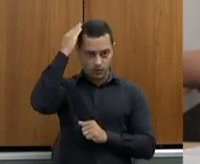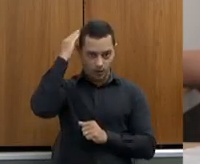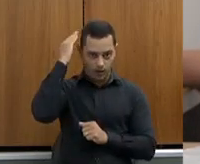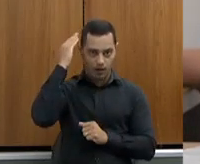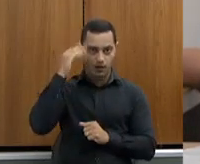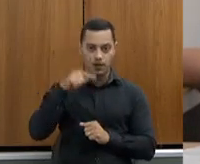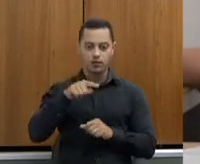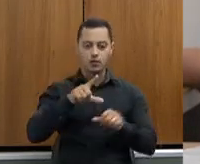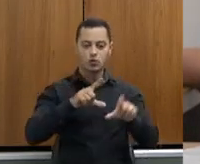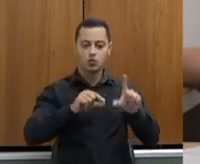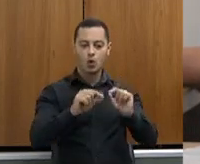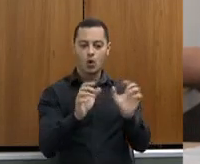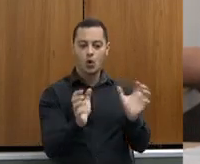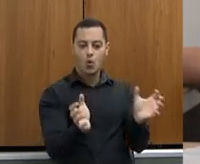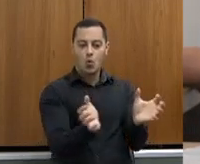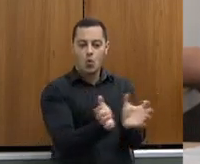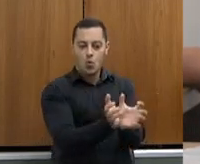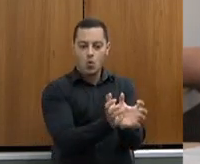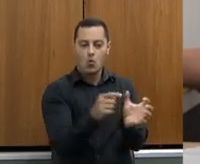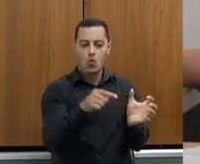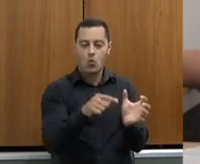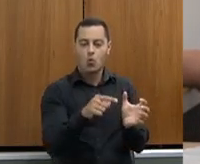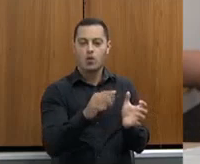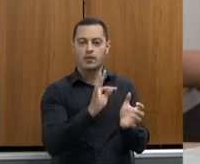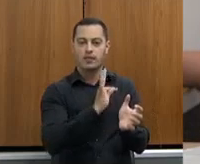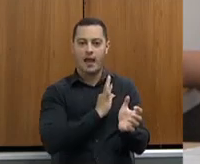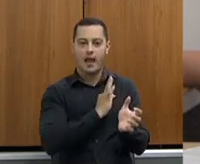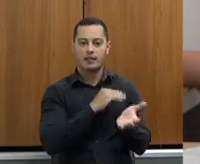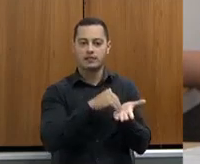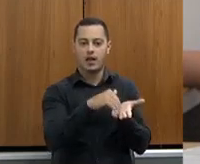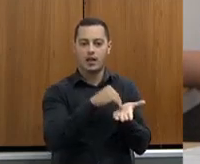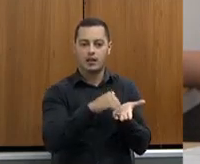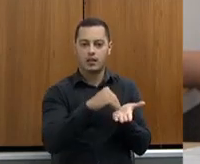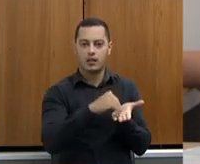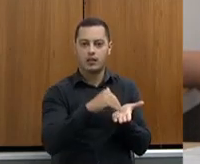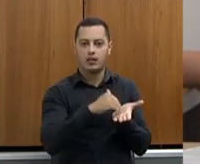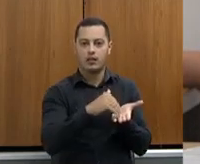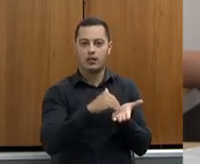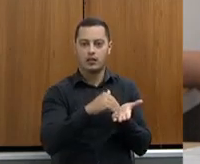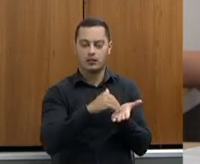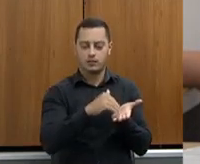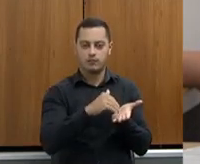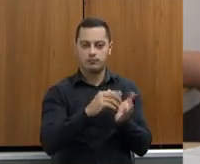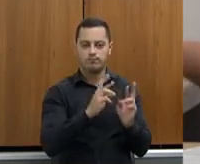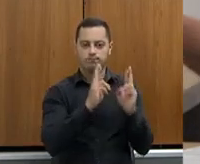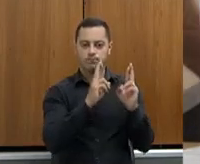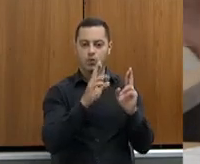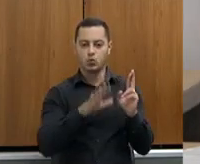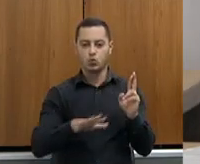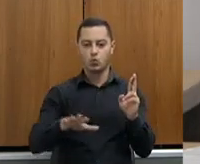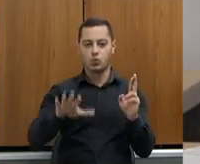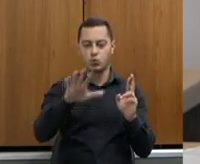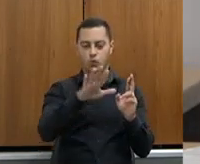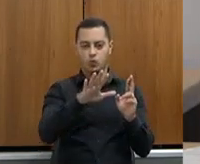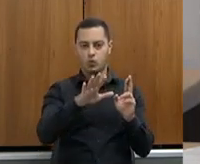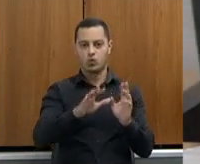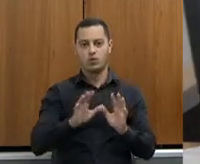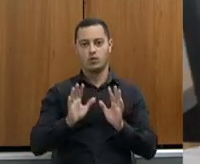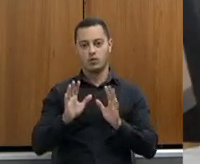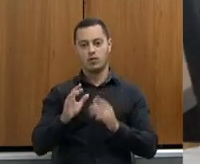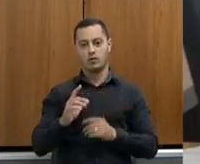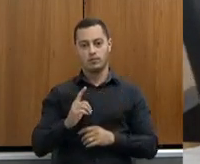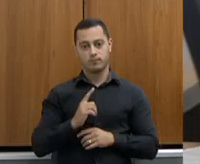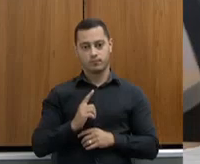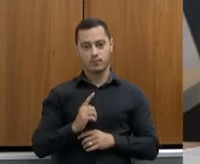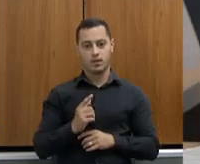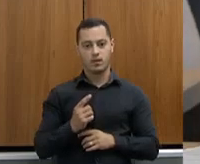escolheu muito bem o corpo técnico de secretários, hoje que responde por todas as secretarias, mas eu tenho diferenciado